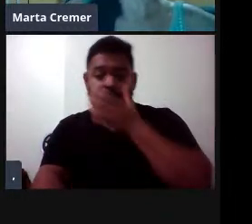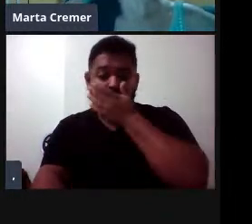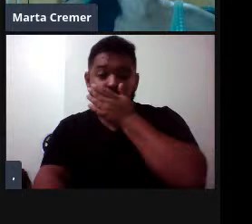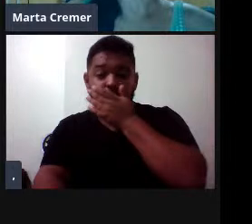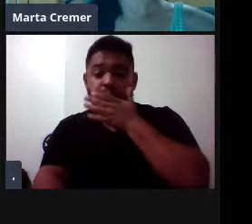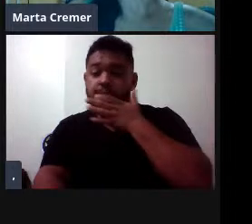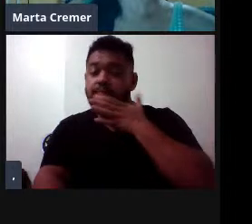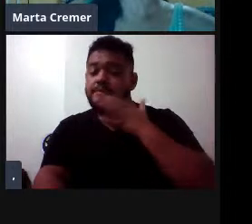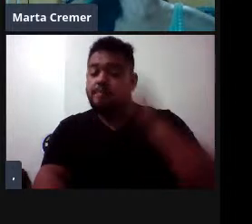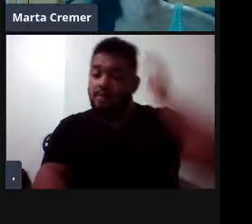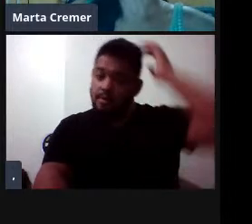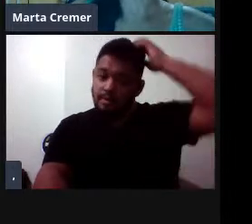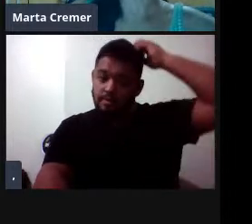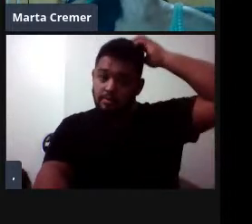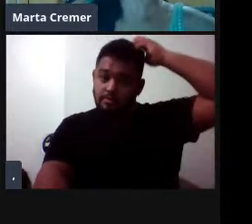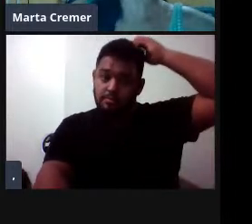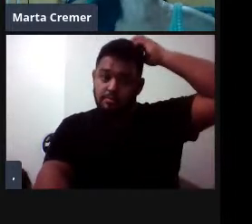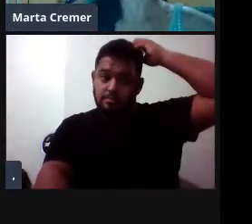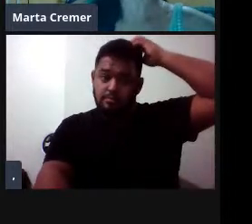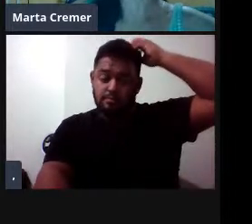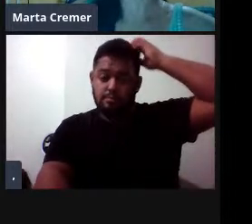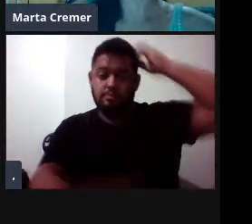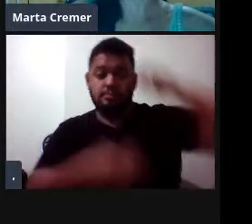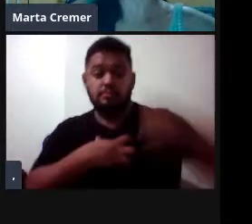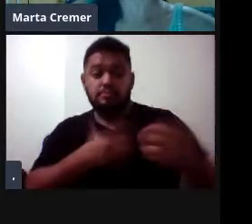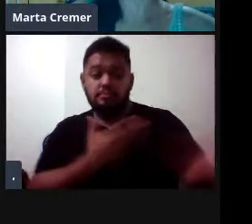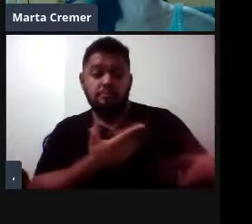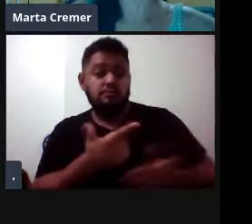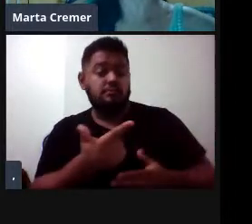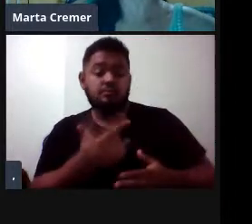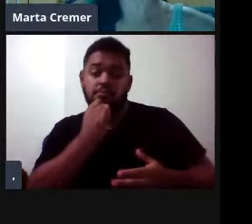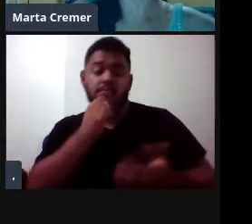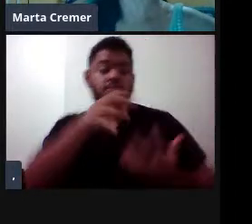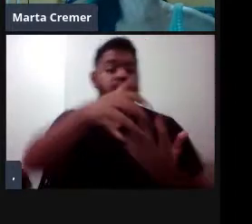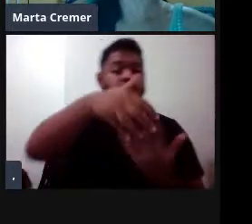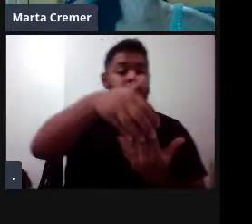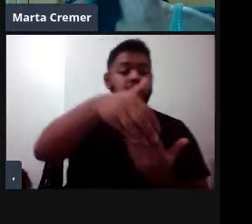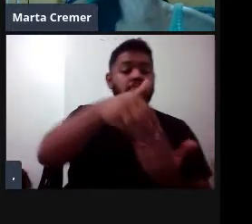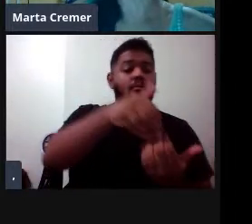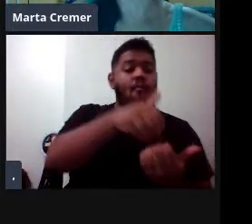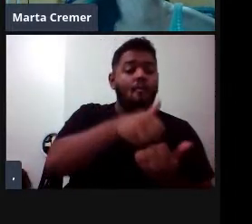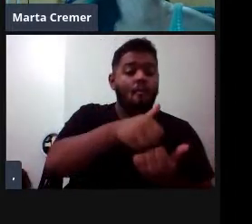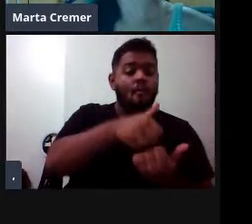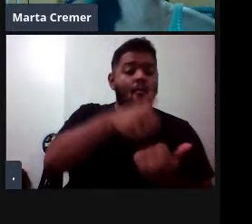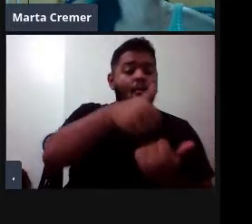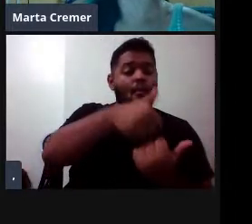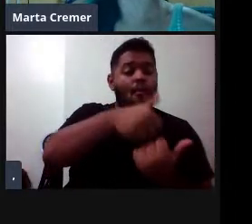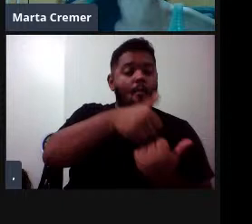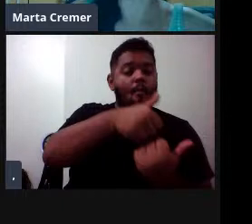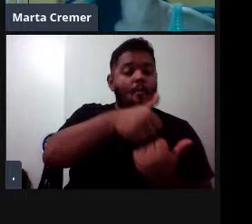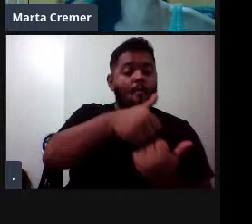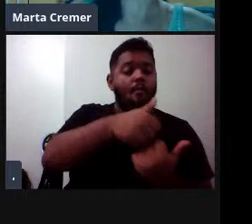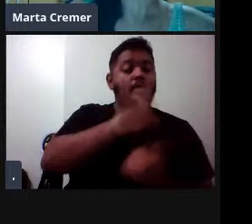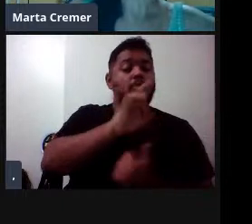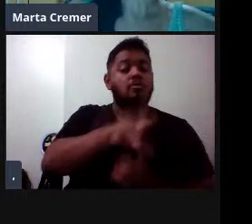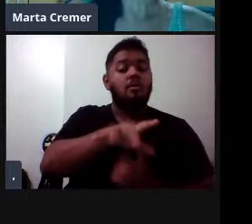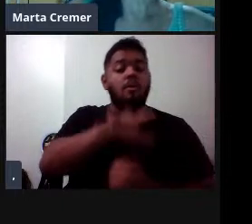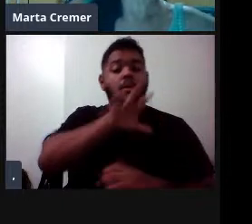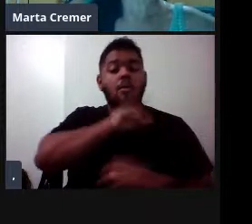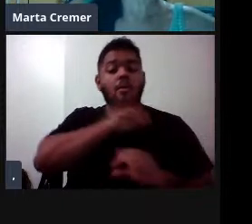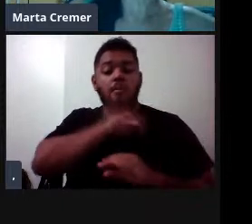morfologia característica porque eles não têm dentição mais, né, eles perderam a dentição, se especializaram em sugar lulas